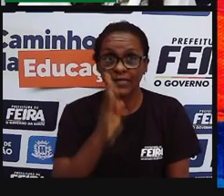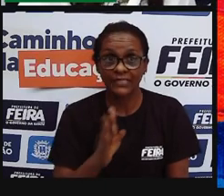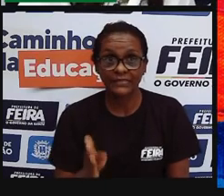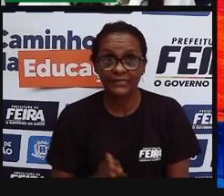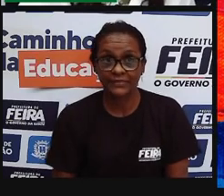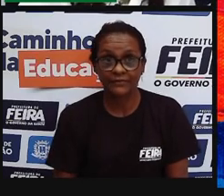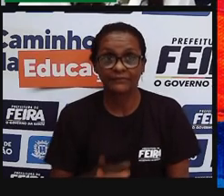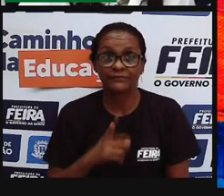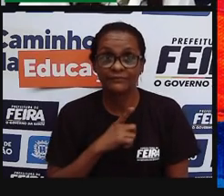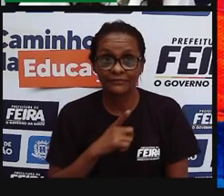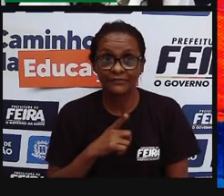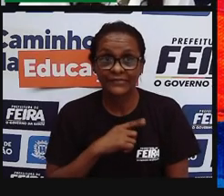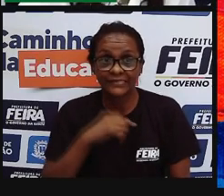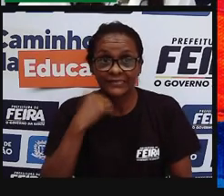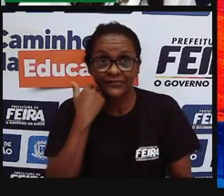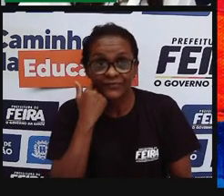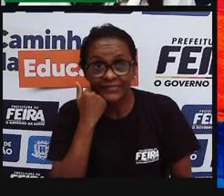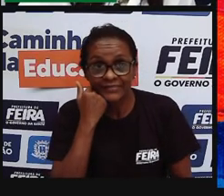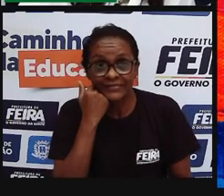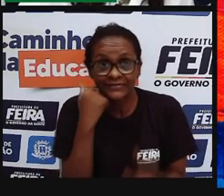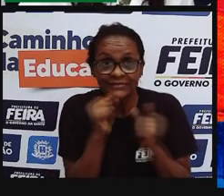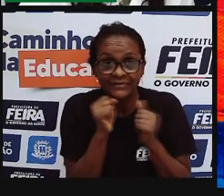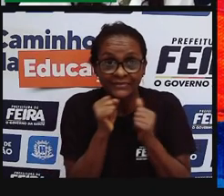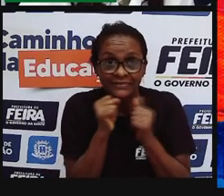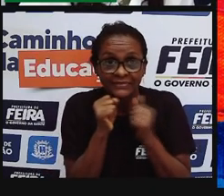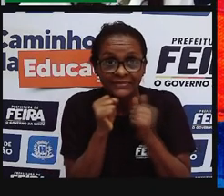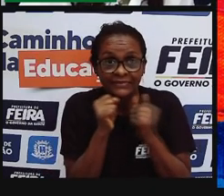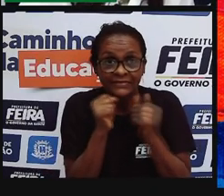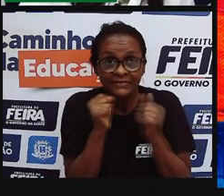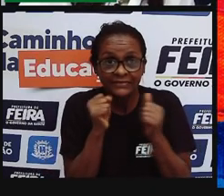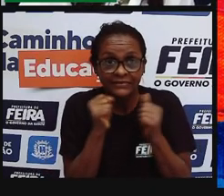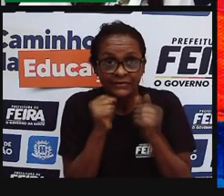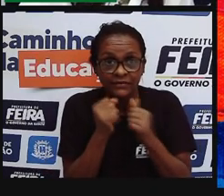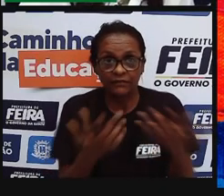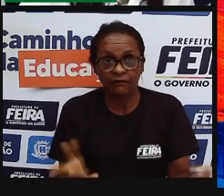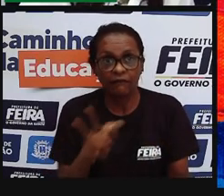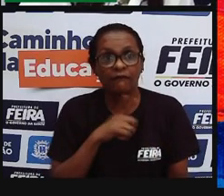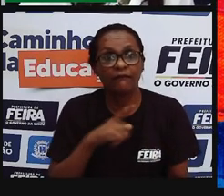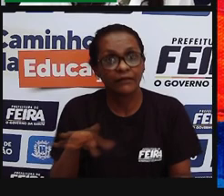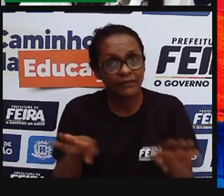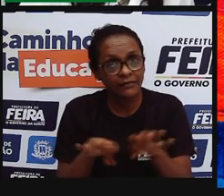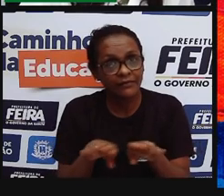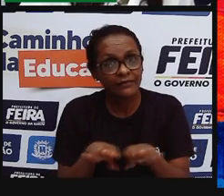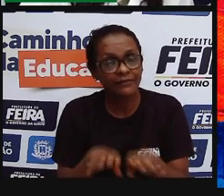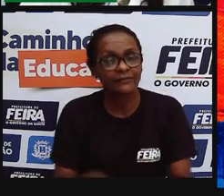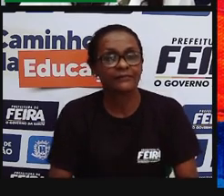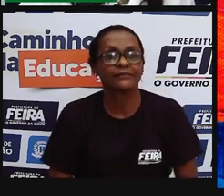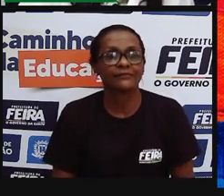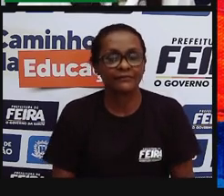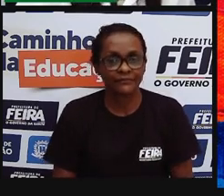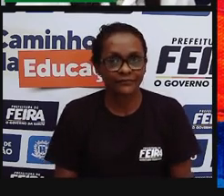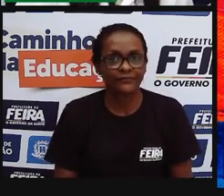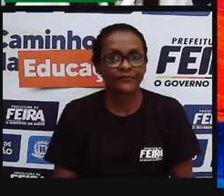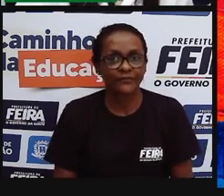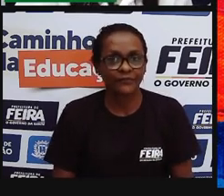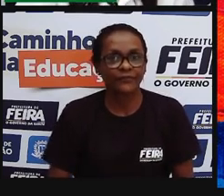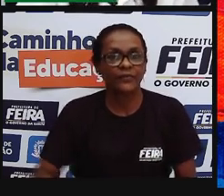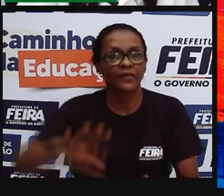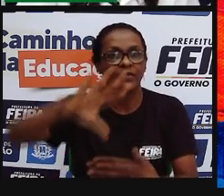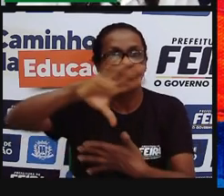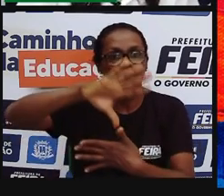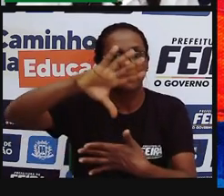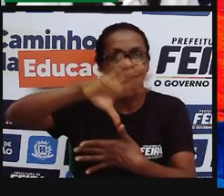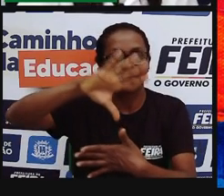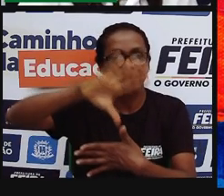que é frio e seco, né, característico daquela região, dessa localização geográfica, né, onde